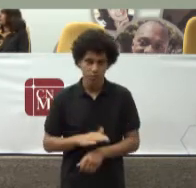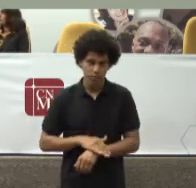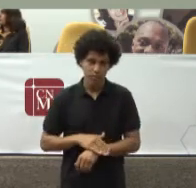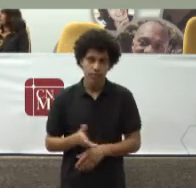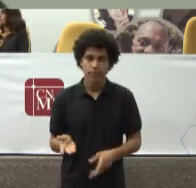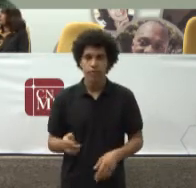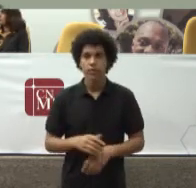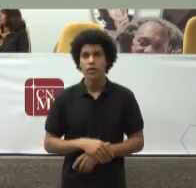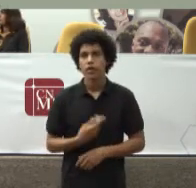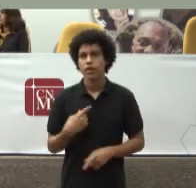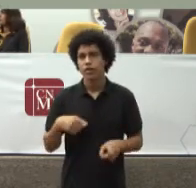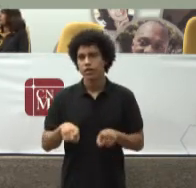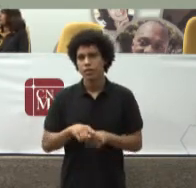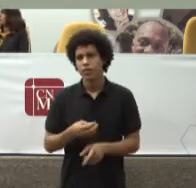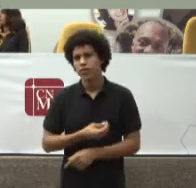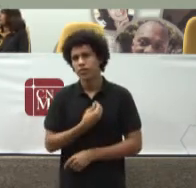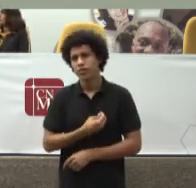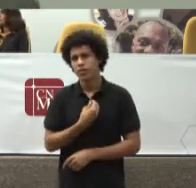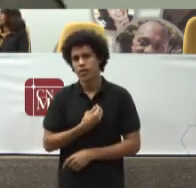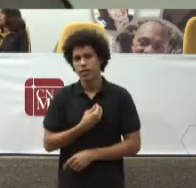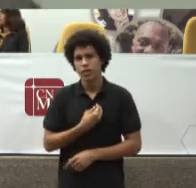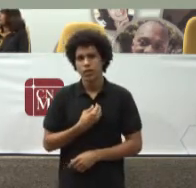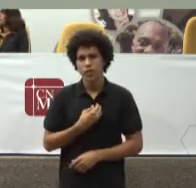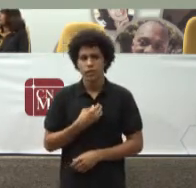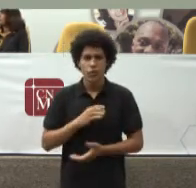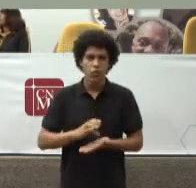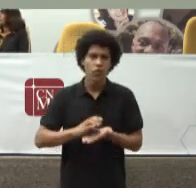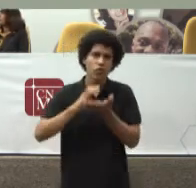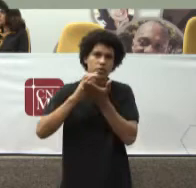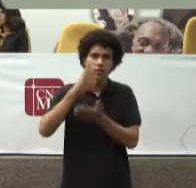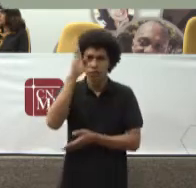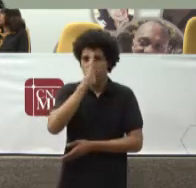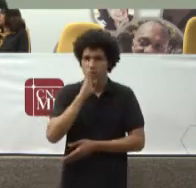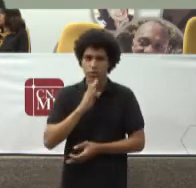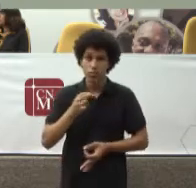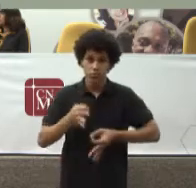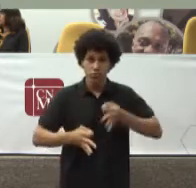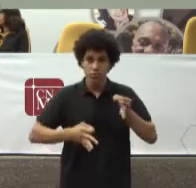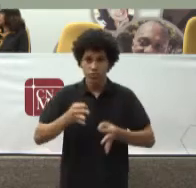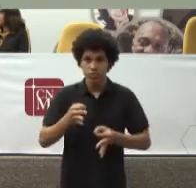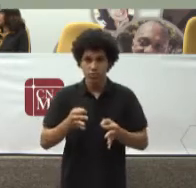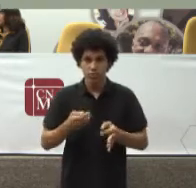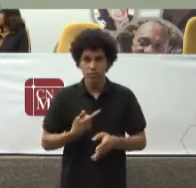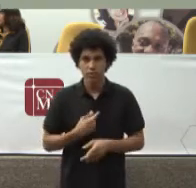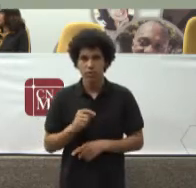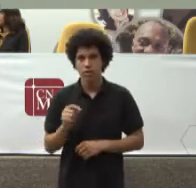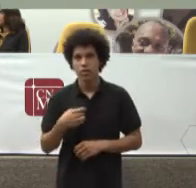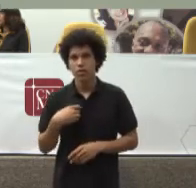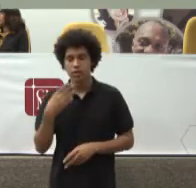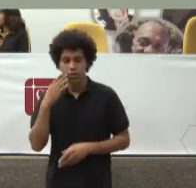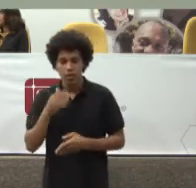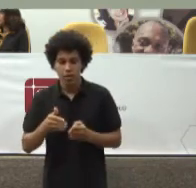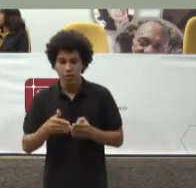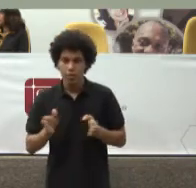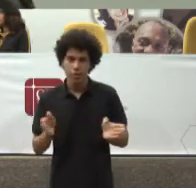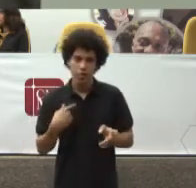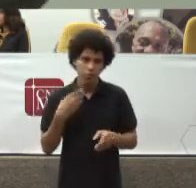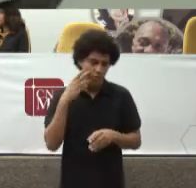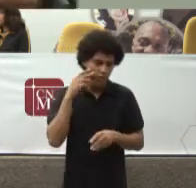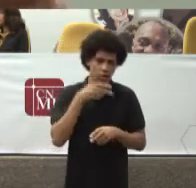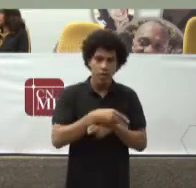O Conselho Nacional De Justiça No viés da saúde Com a portaria Que me levou A condição de supervisor